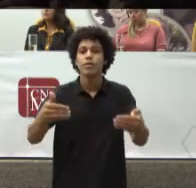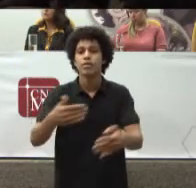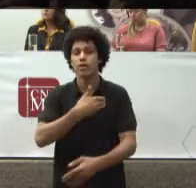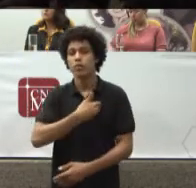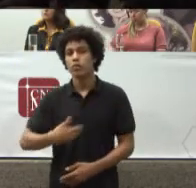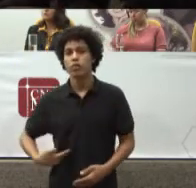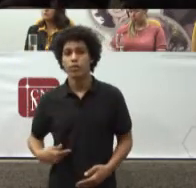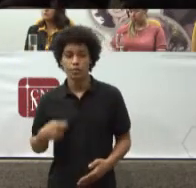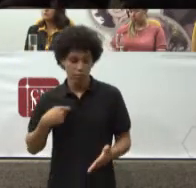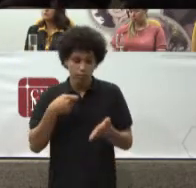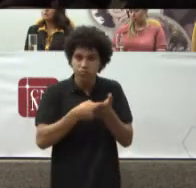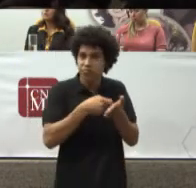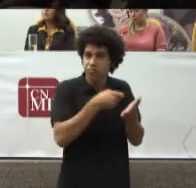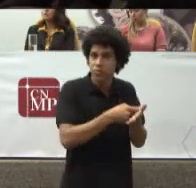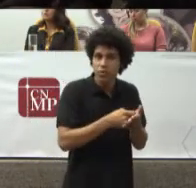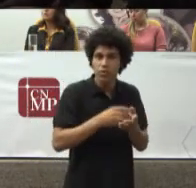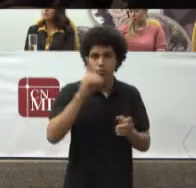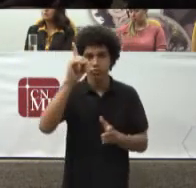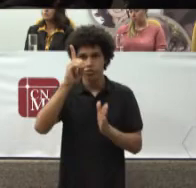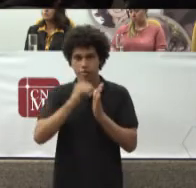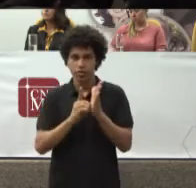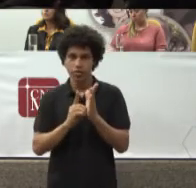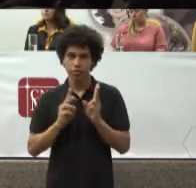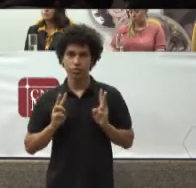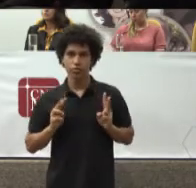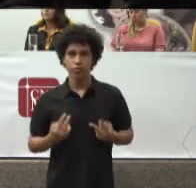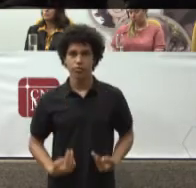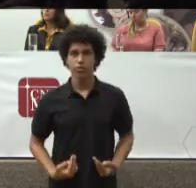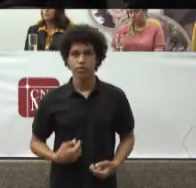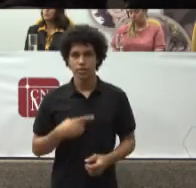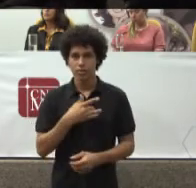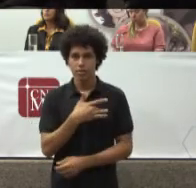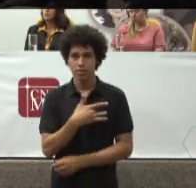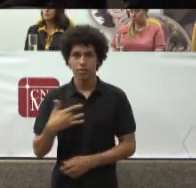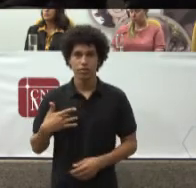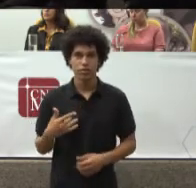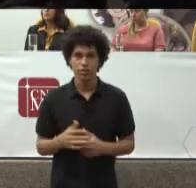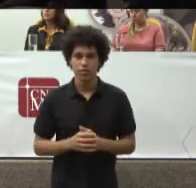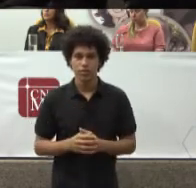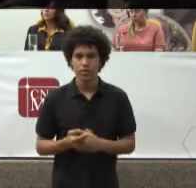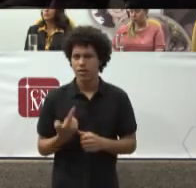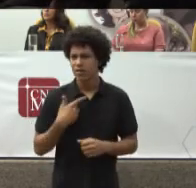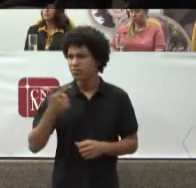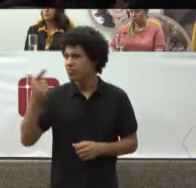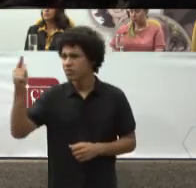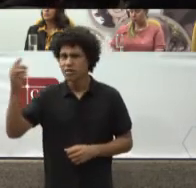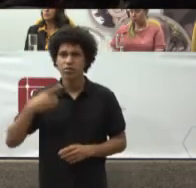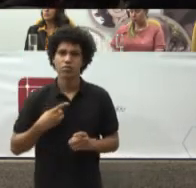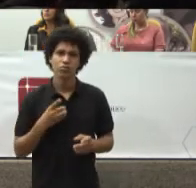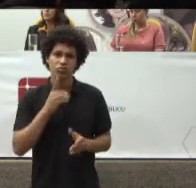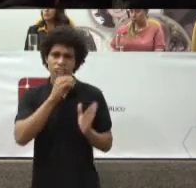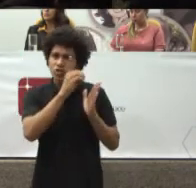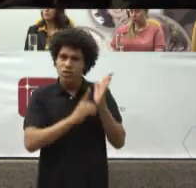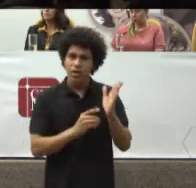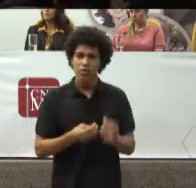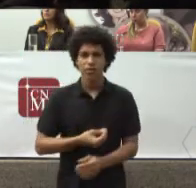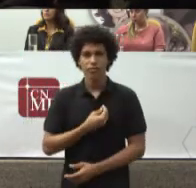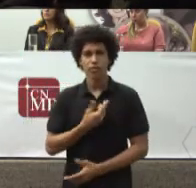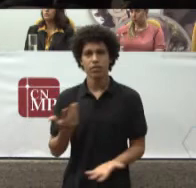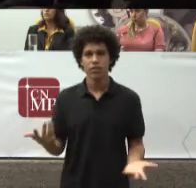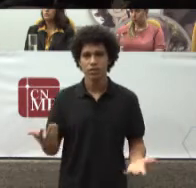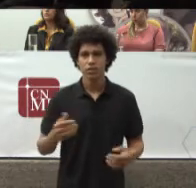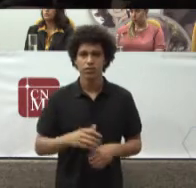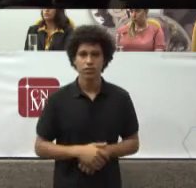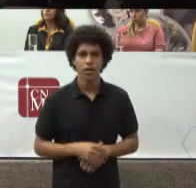efetivação Desse direito Humano A saúde Que é Indissociável Do direito À vida Então nós estamos Tratando primeiro Do direito À vida